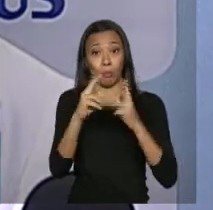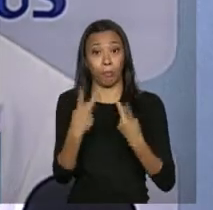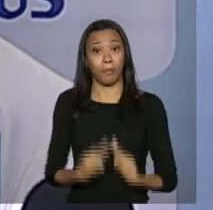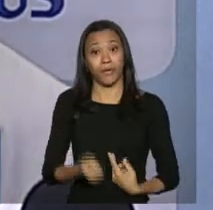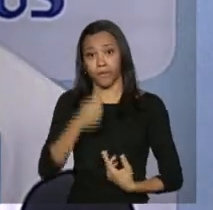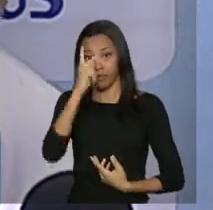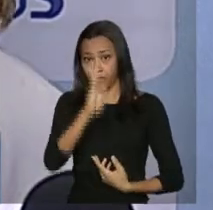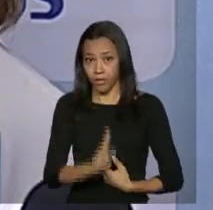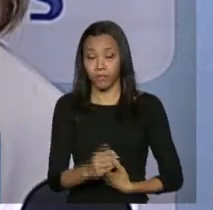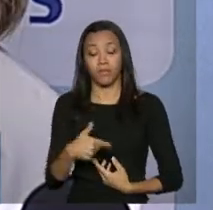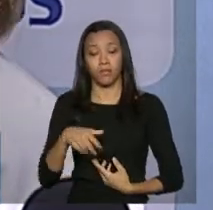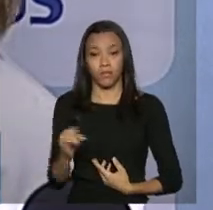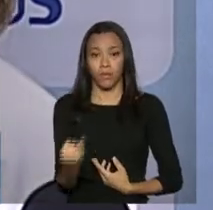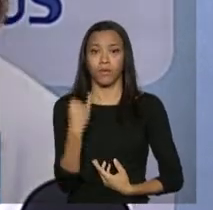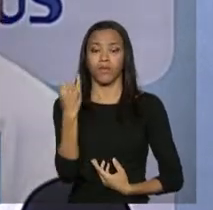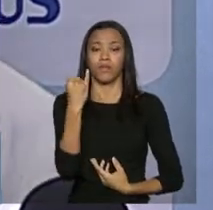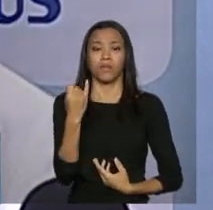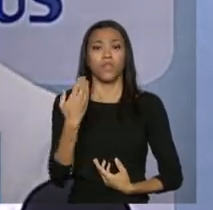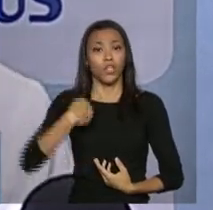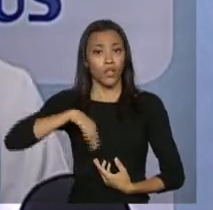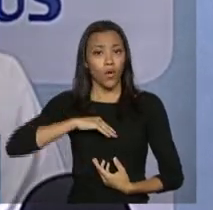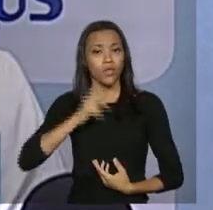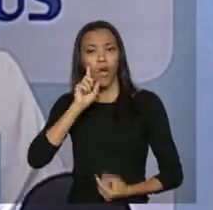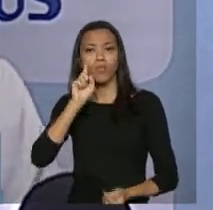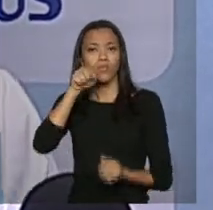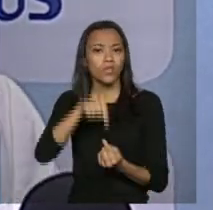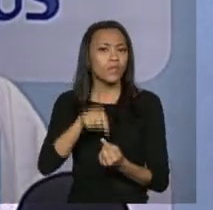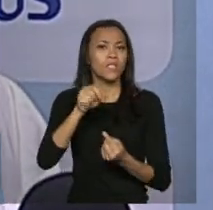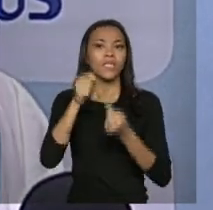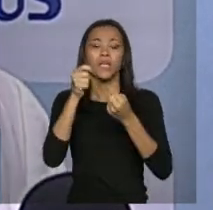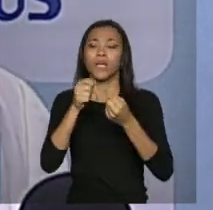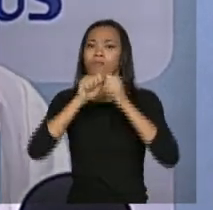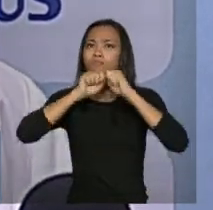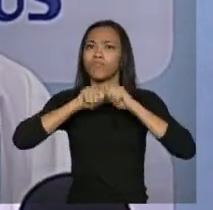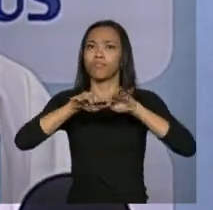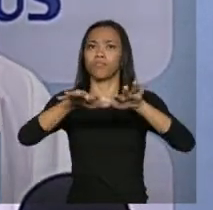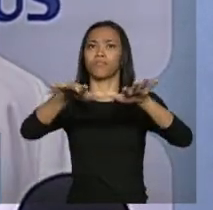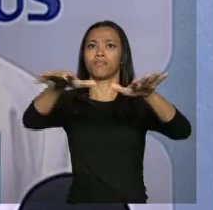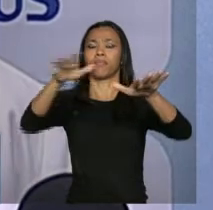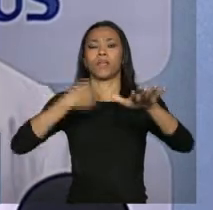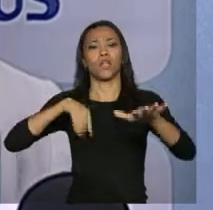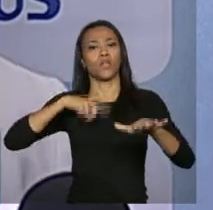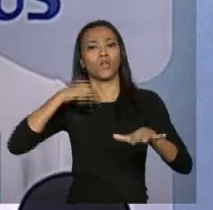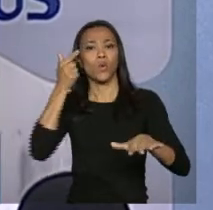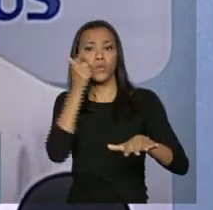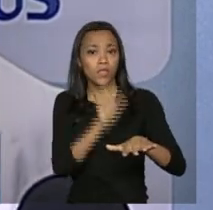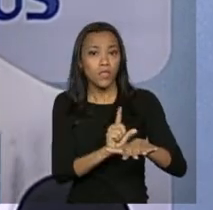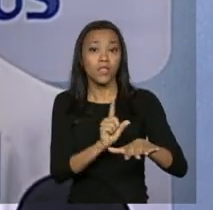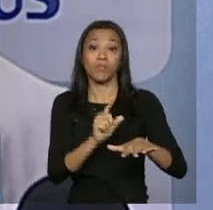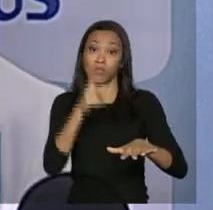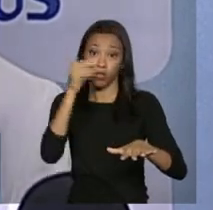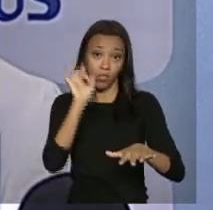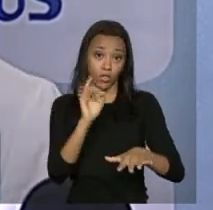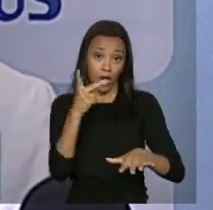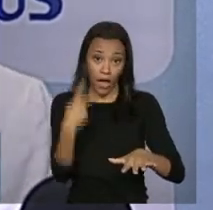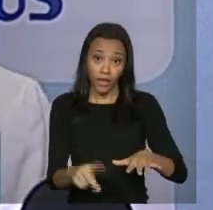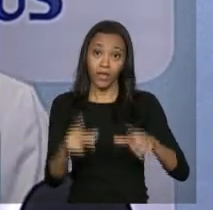nosso país e a intenção é ampliar para que a gente possa atingir, ser como o Distrito Federal,